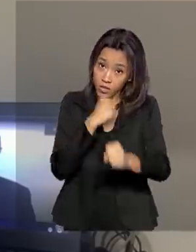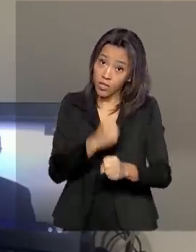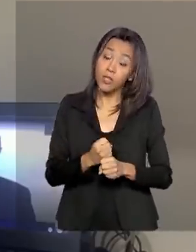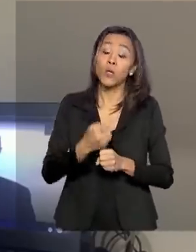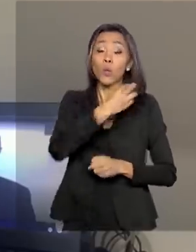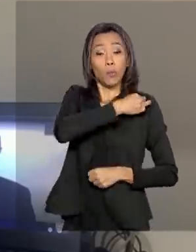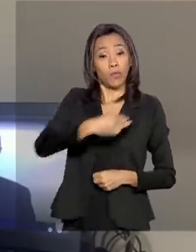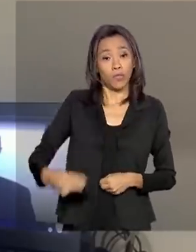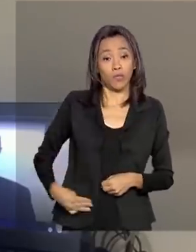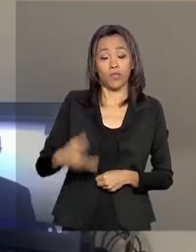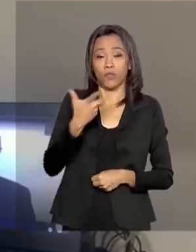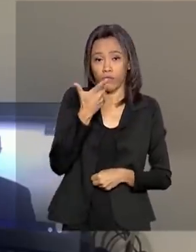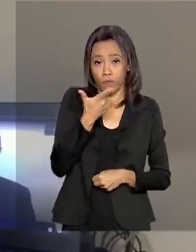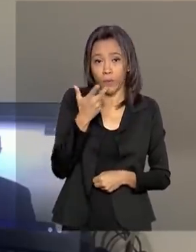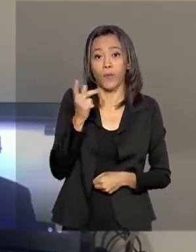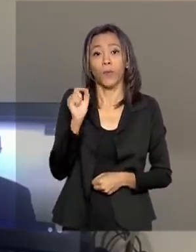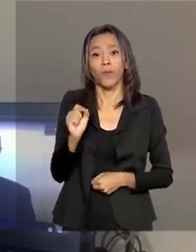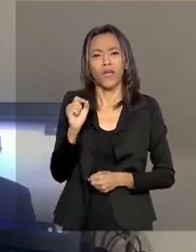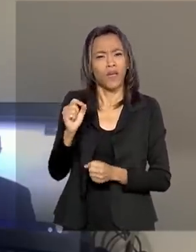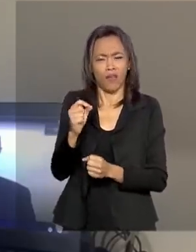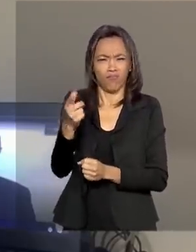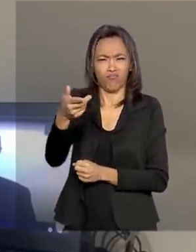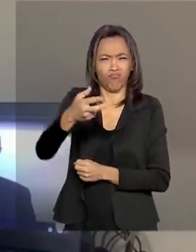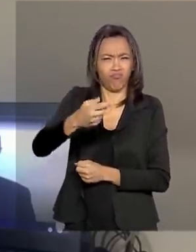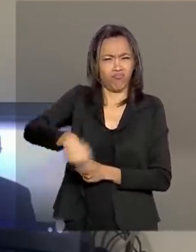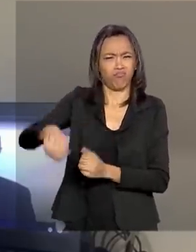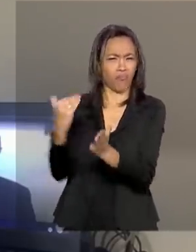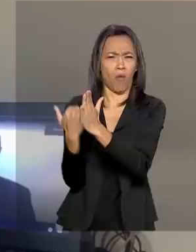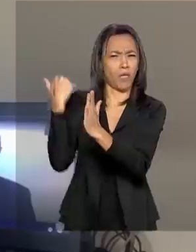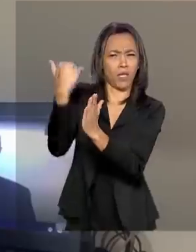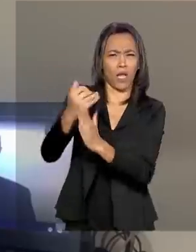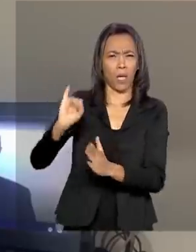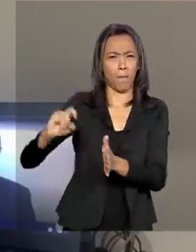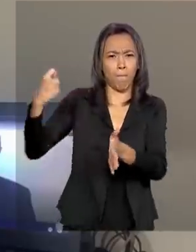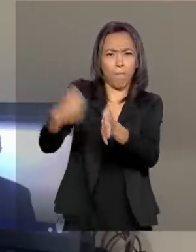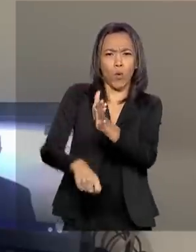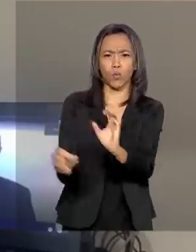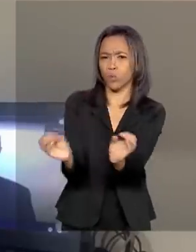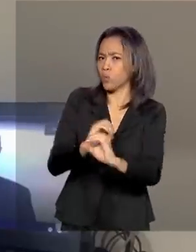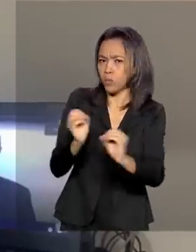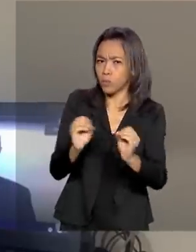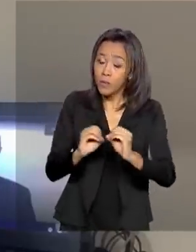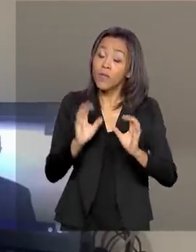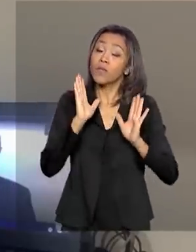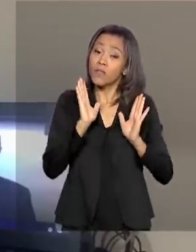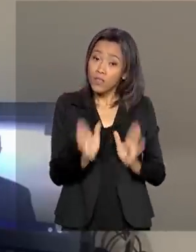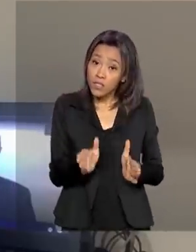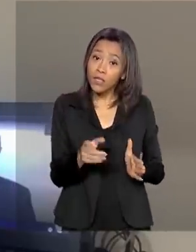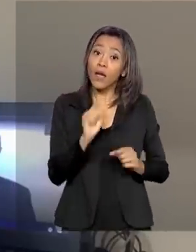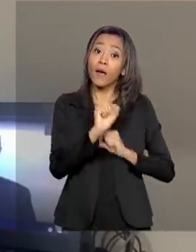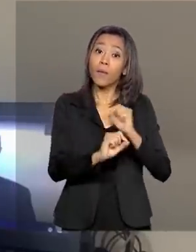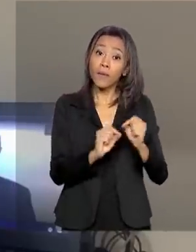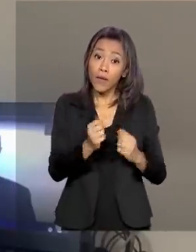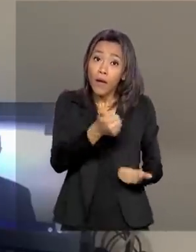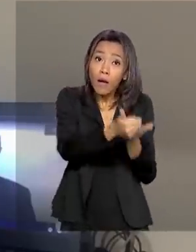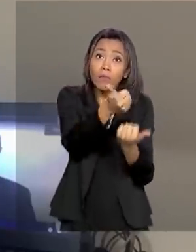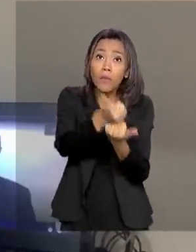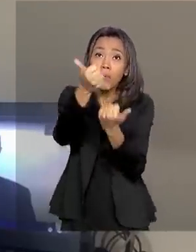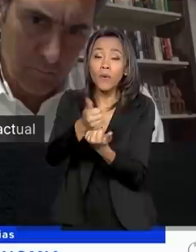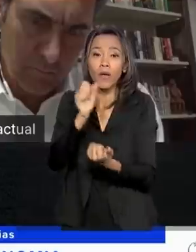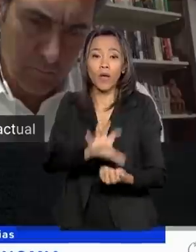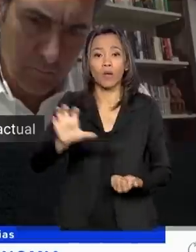a possibilidade de aumento de impostos e destacou a ajuda já disponibilizada aos estados e